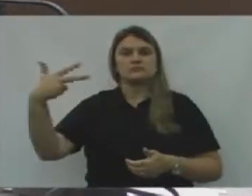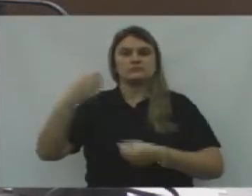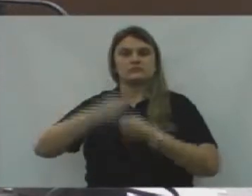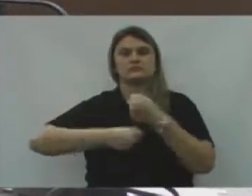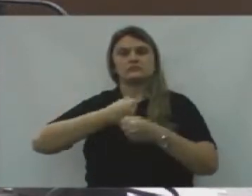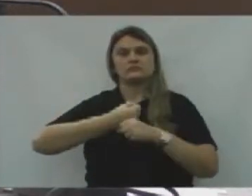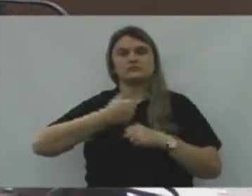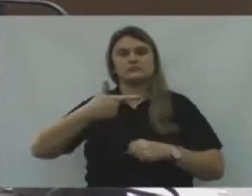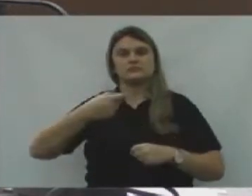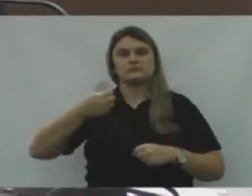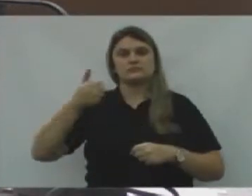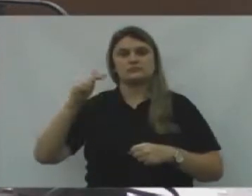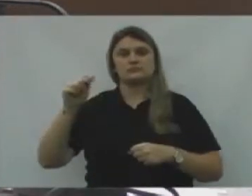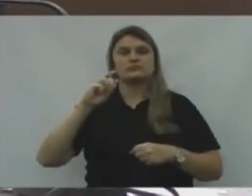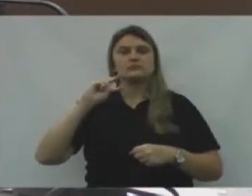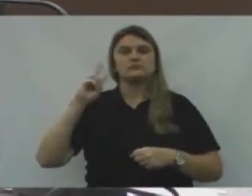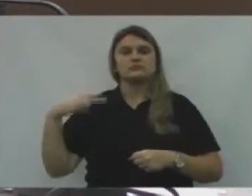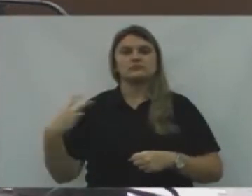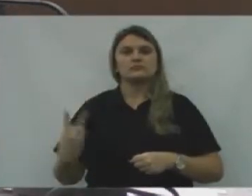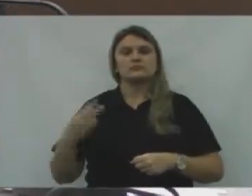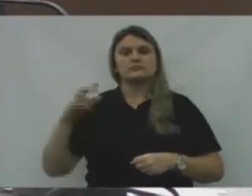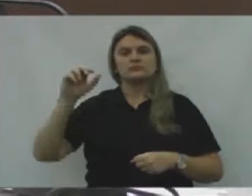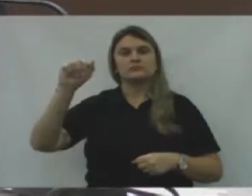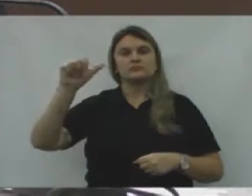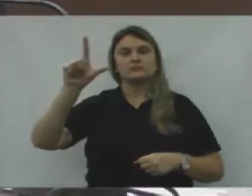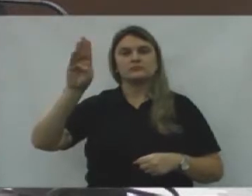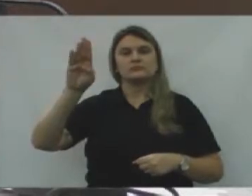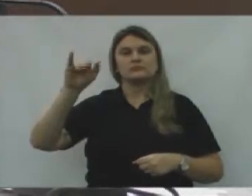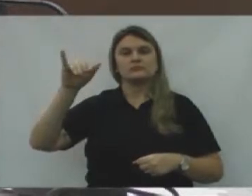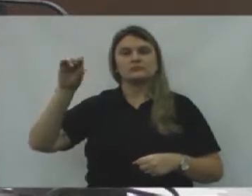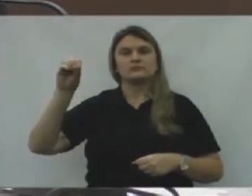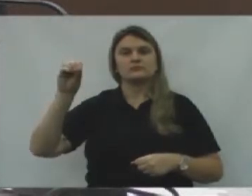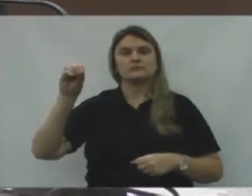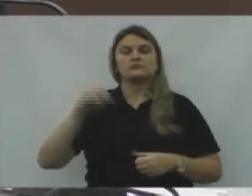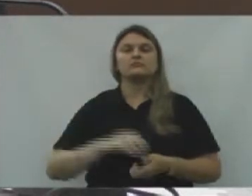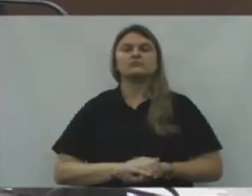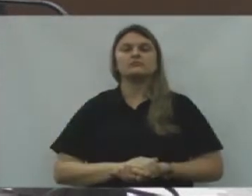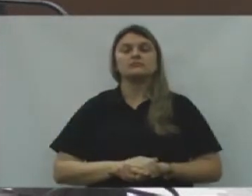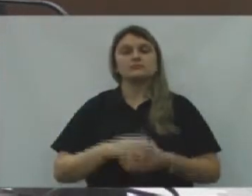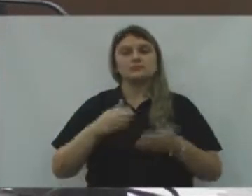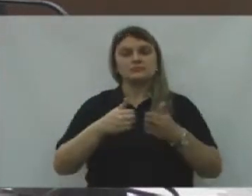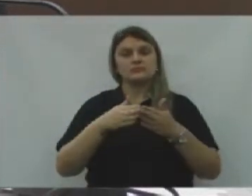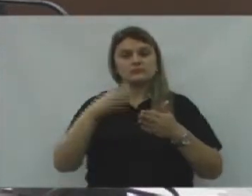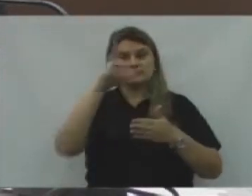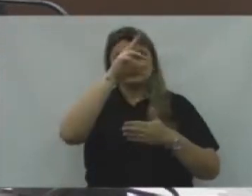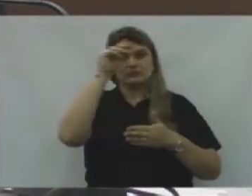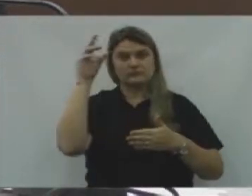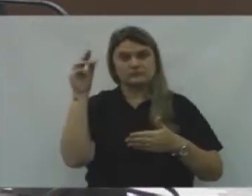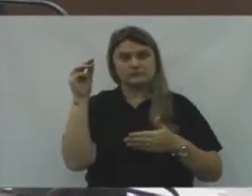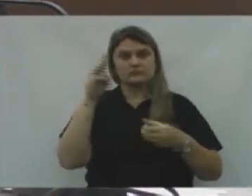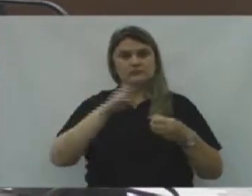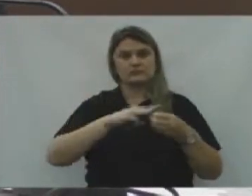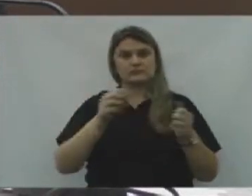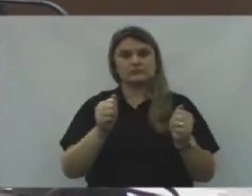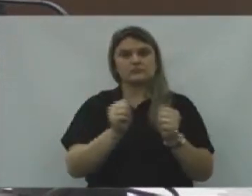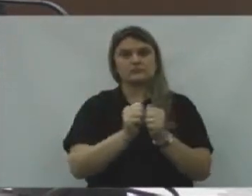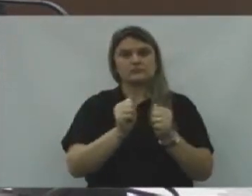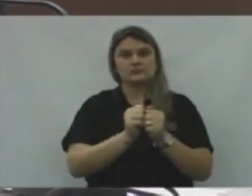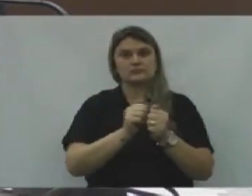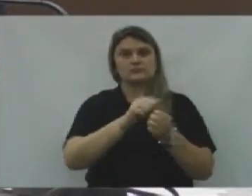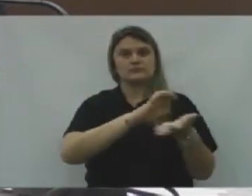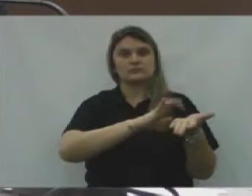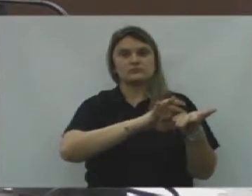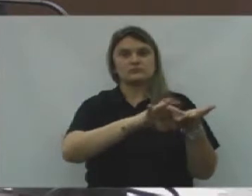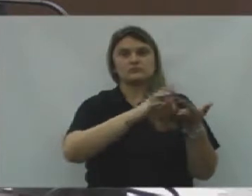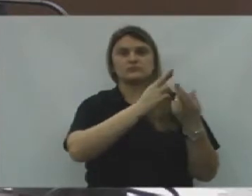2017, Do vereador Albino Schwerzovski, Ao senhor prefeito municipal, Para que, juntamente com as